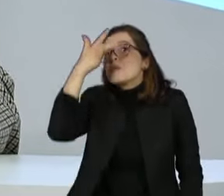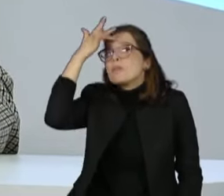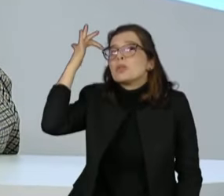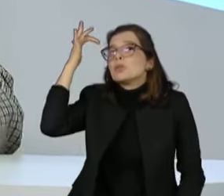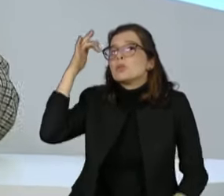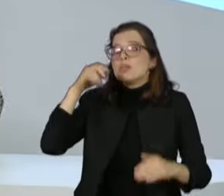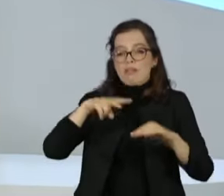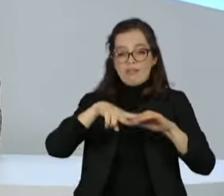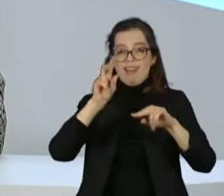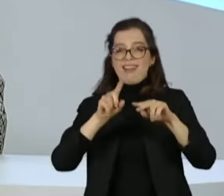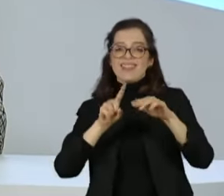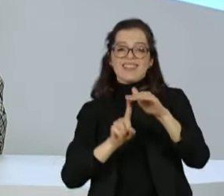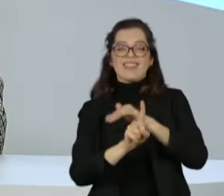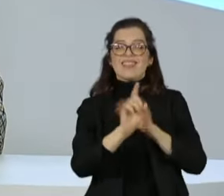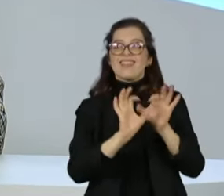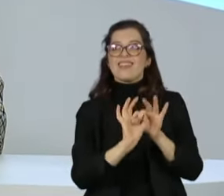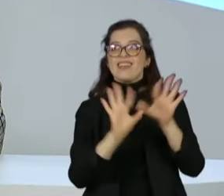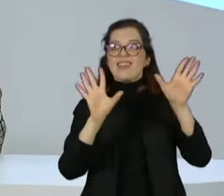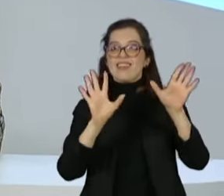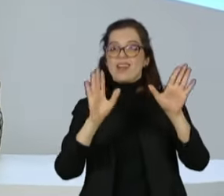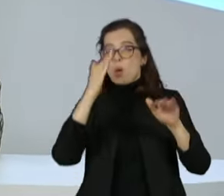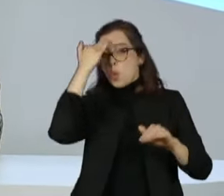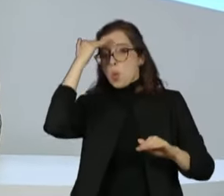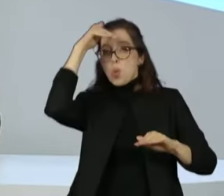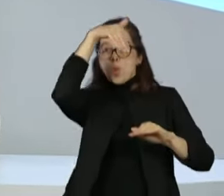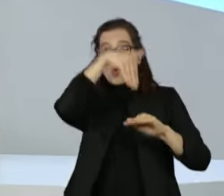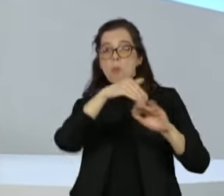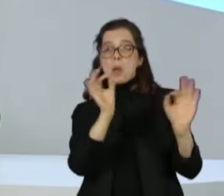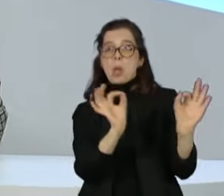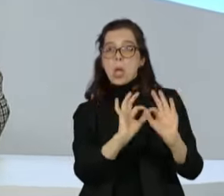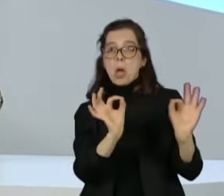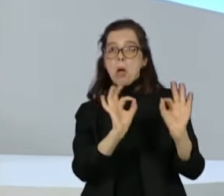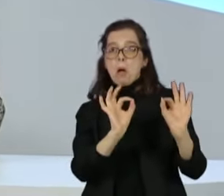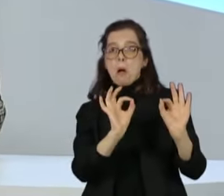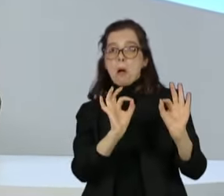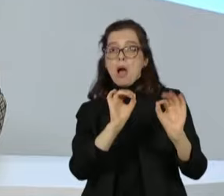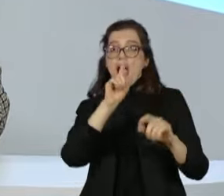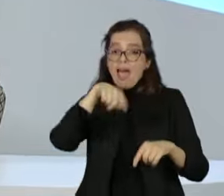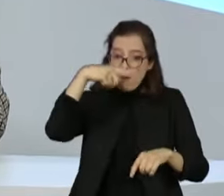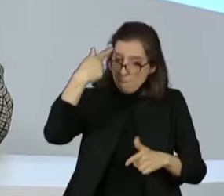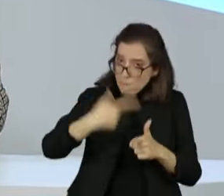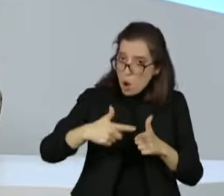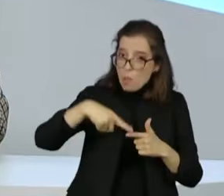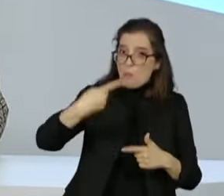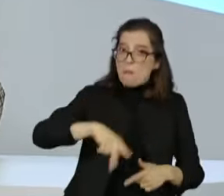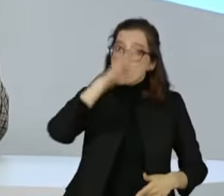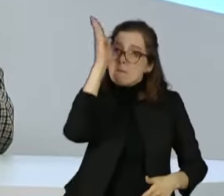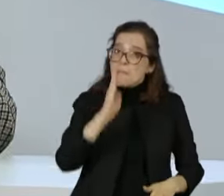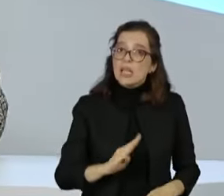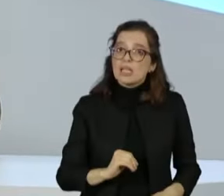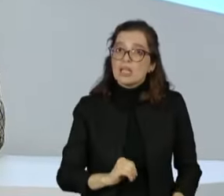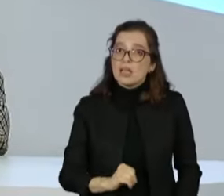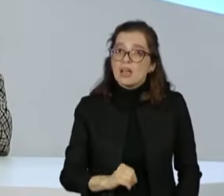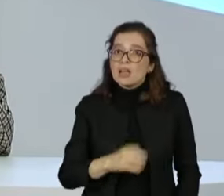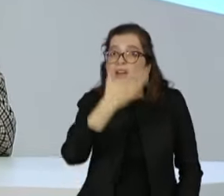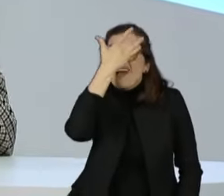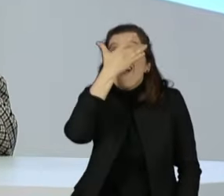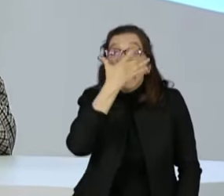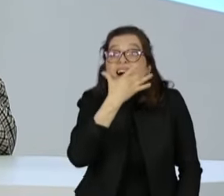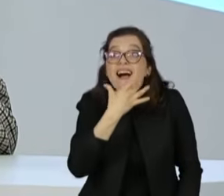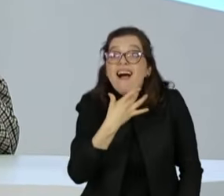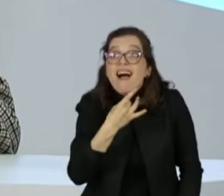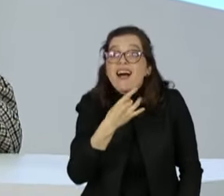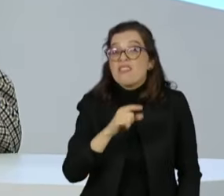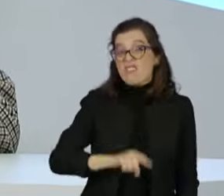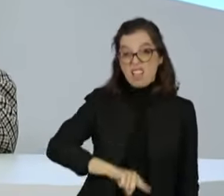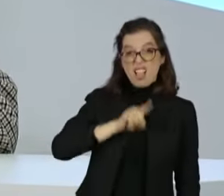motivo. Esse é um problema crônico do Brasil, desse sistema criminal brasileiro, uma forma também muito contundente, violenta do racismo estrutural.